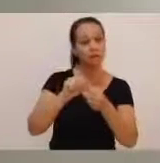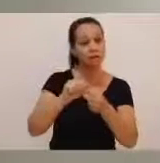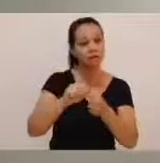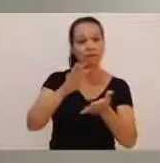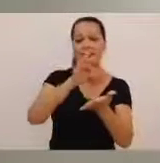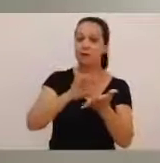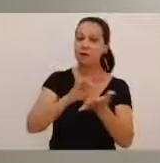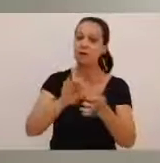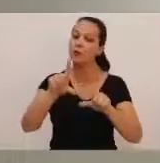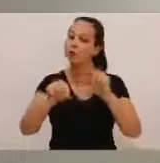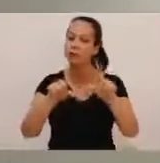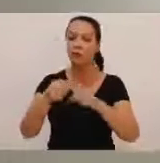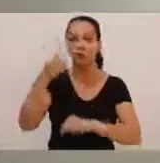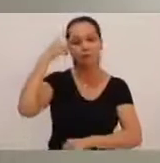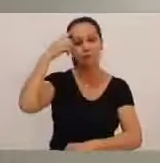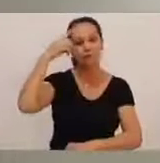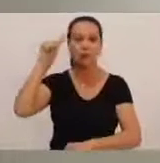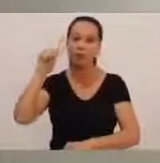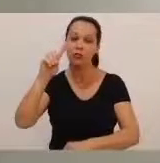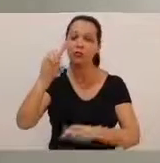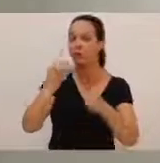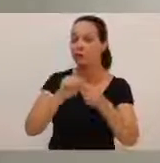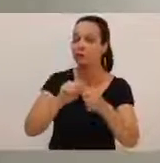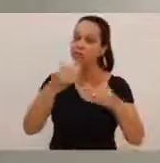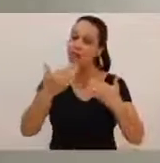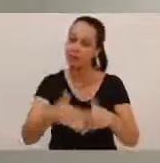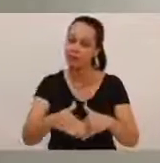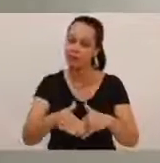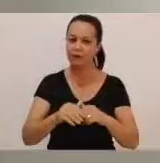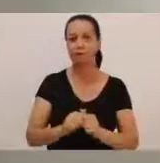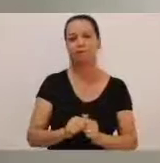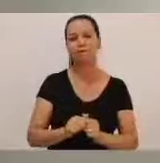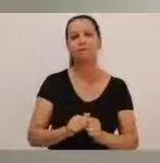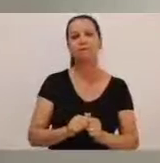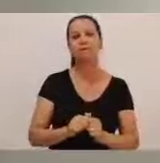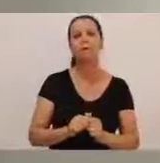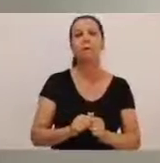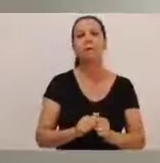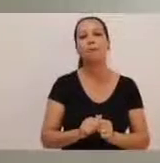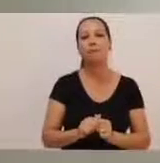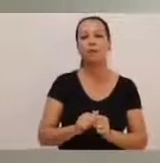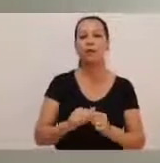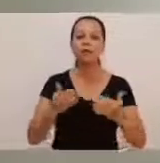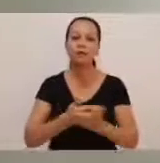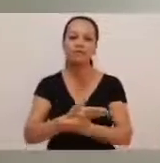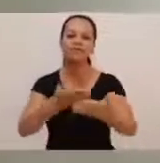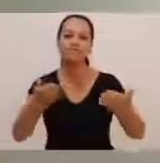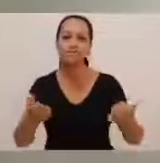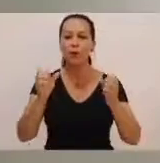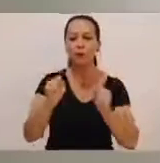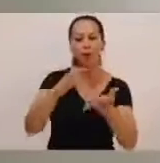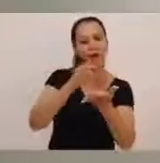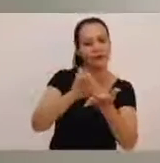inscrição, vai marcar uma dessas datas para você fazer a sua prova objetiva. Estão todos